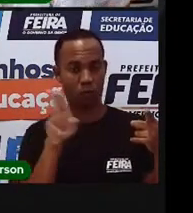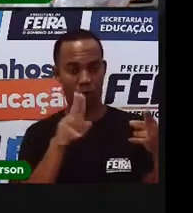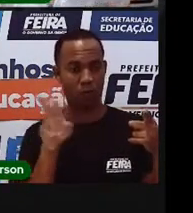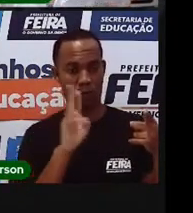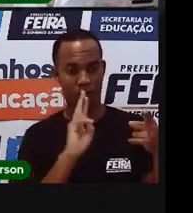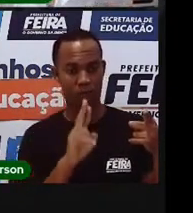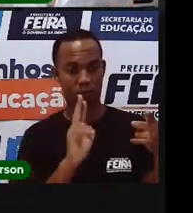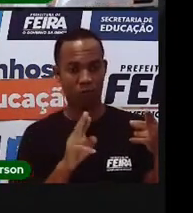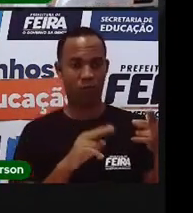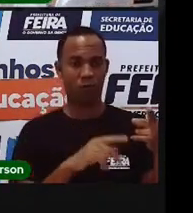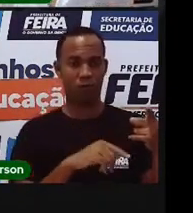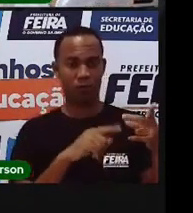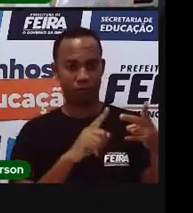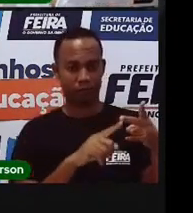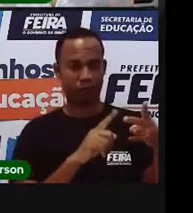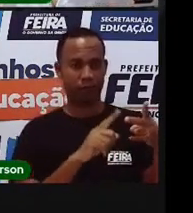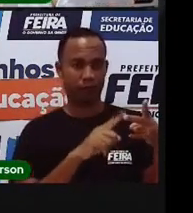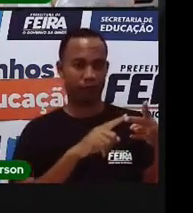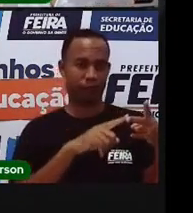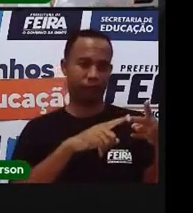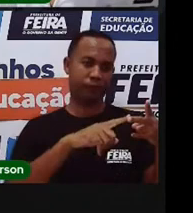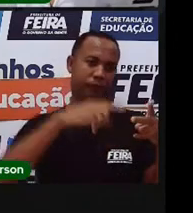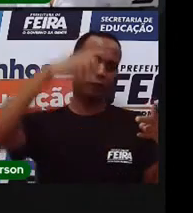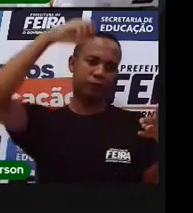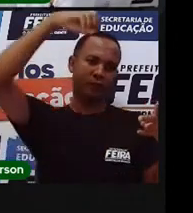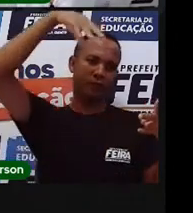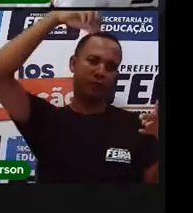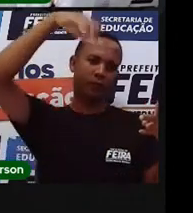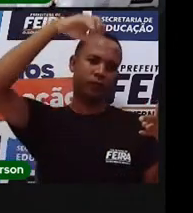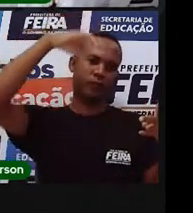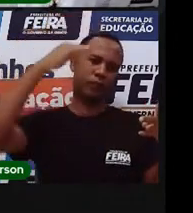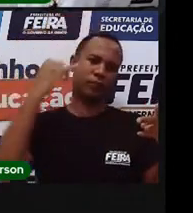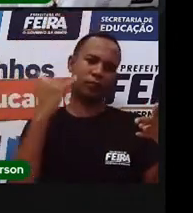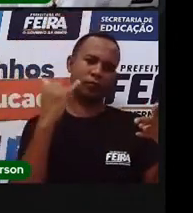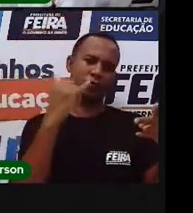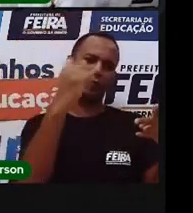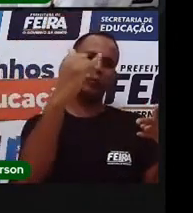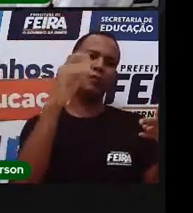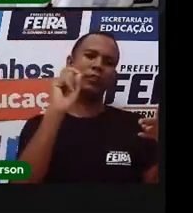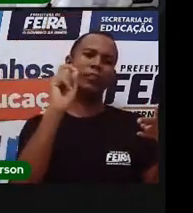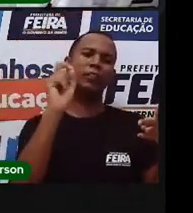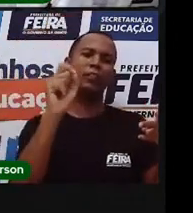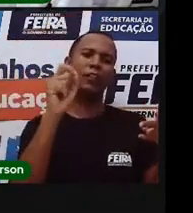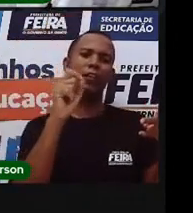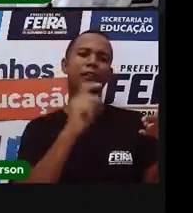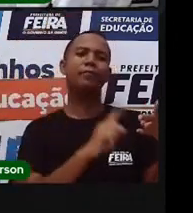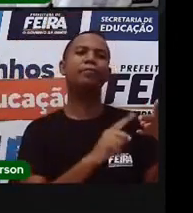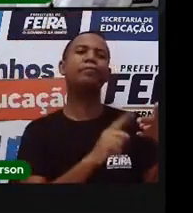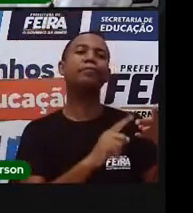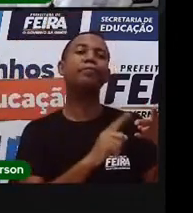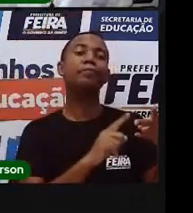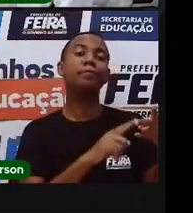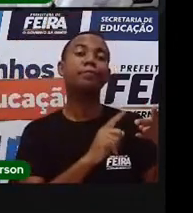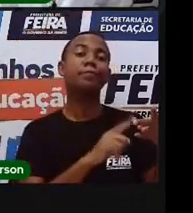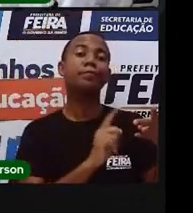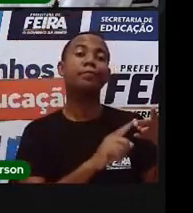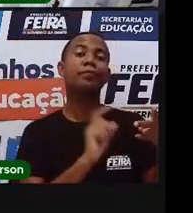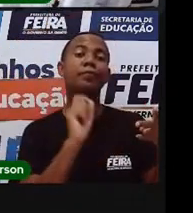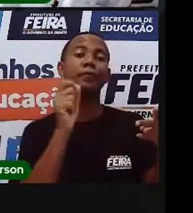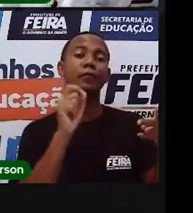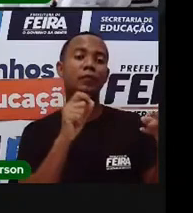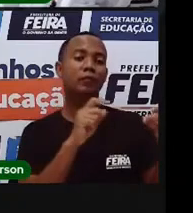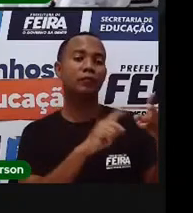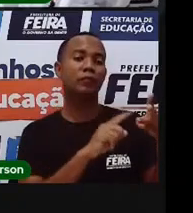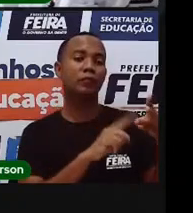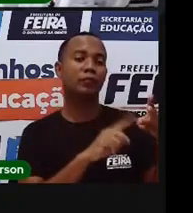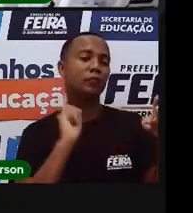no chat pra Pró. Energia elétrica. Quem é que faz a energia elétrica? Será que é a sustentária? Coleta